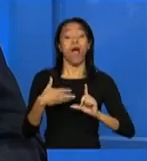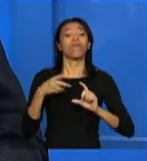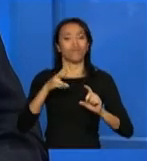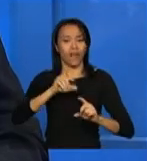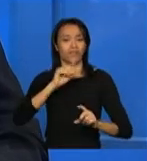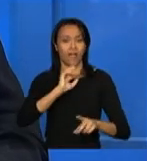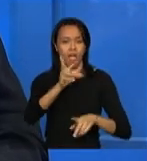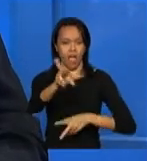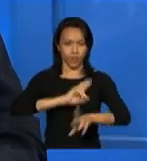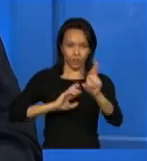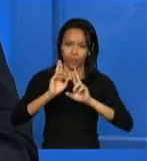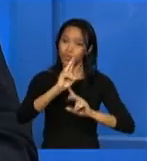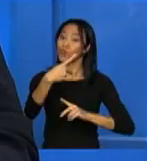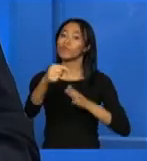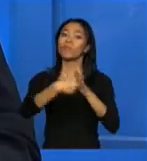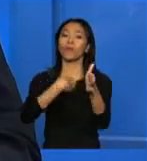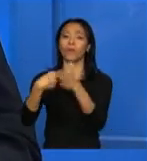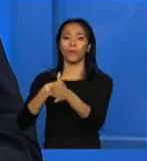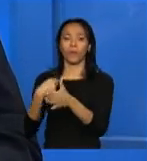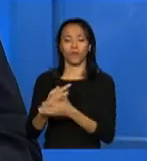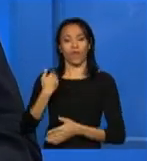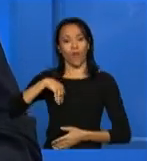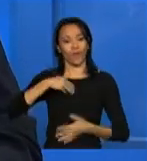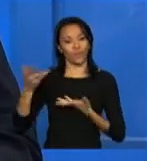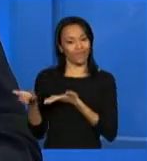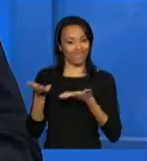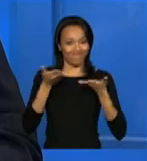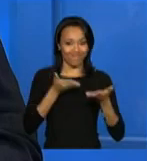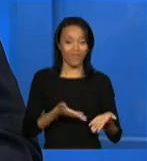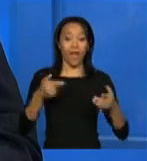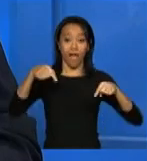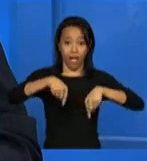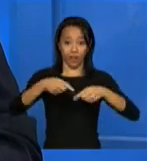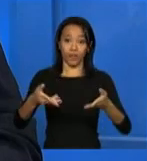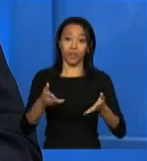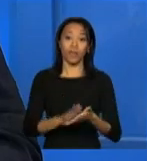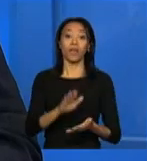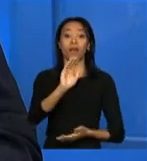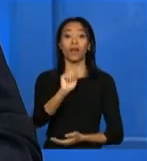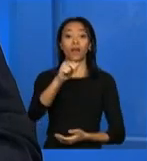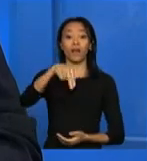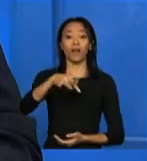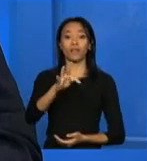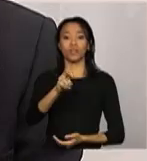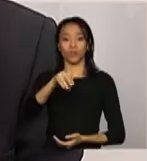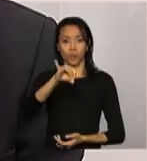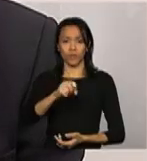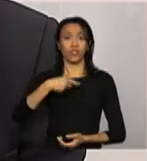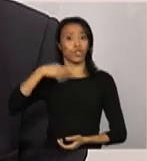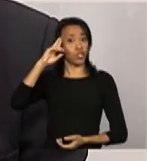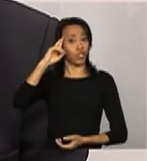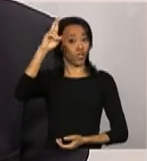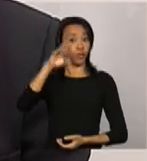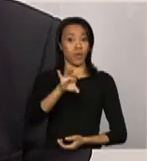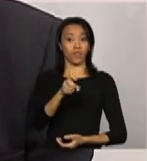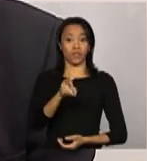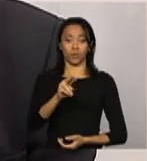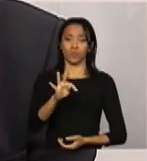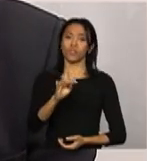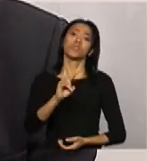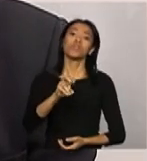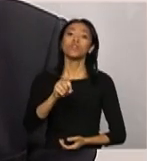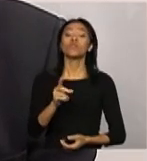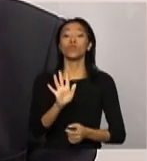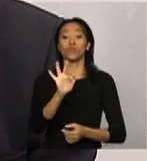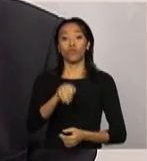as suas perguntas. Nossos convidados desse primeiro bloco são Antônio Henriquez, diretor executivo do Fundo Nacional de